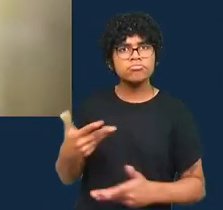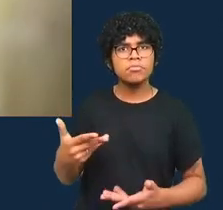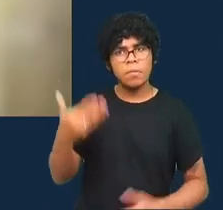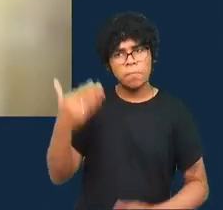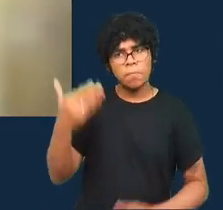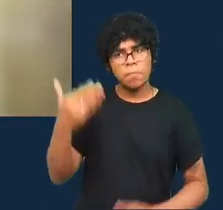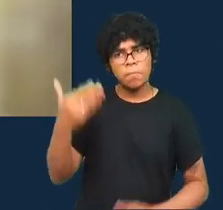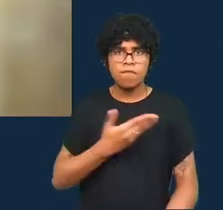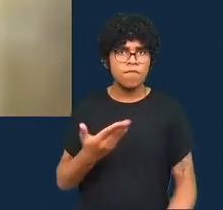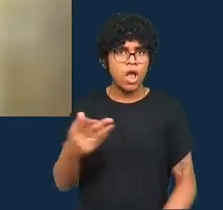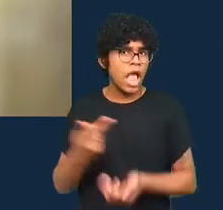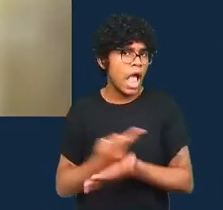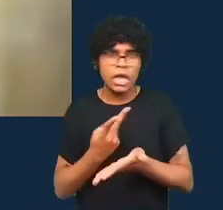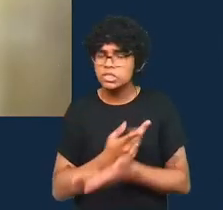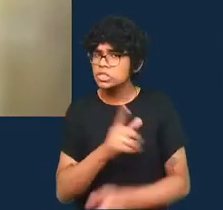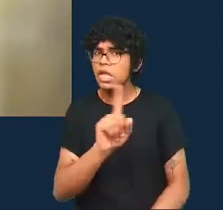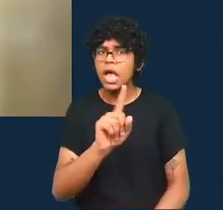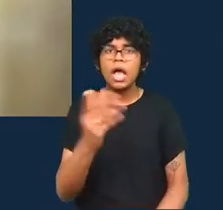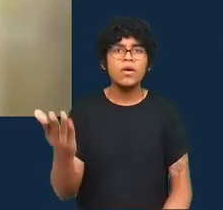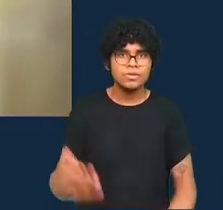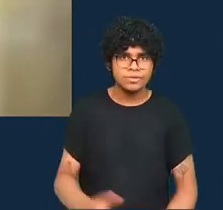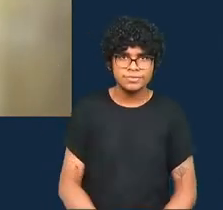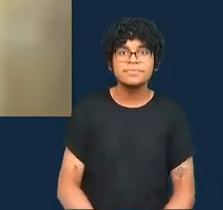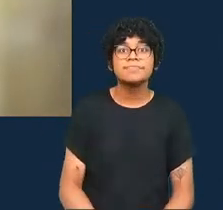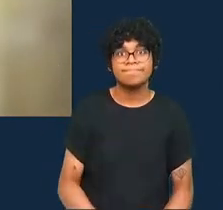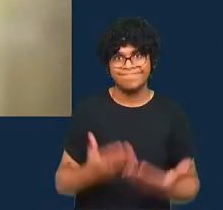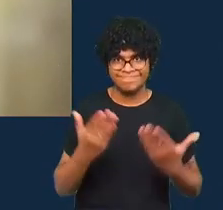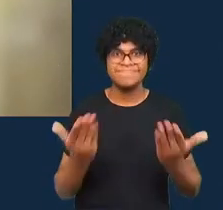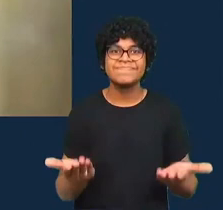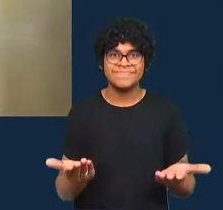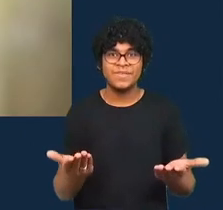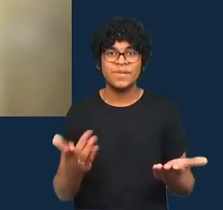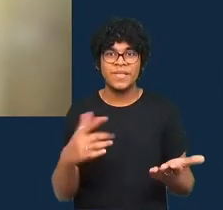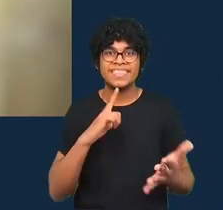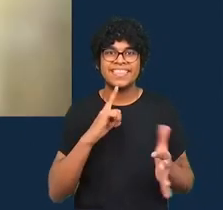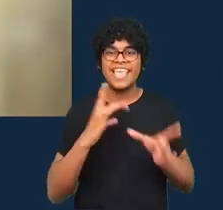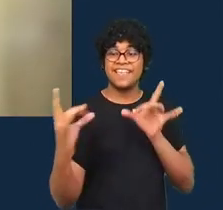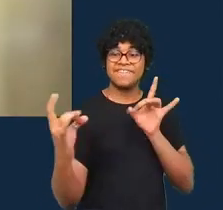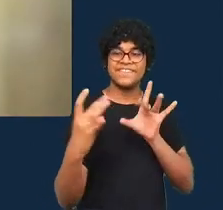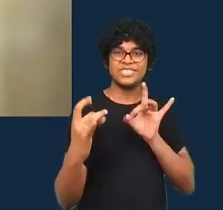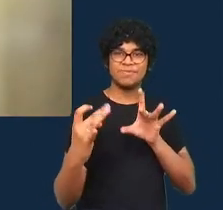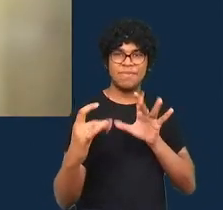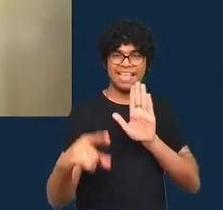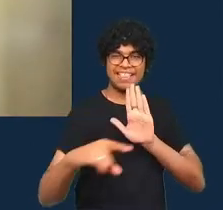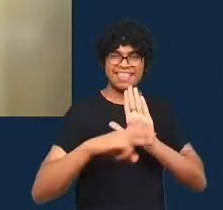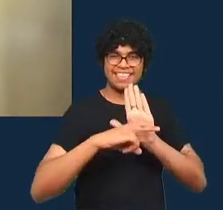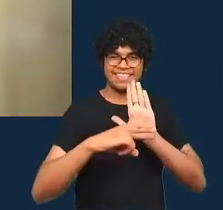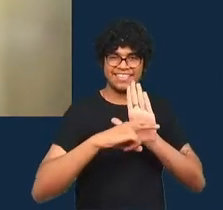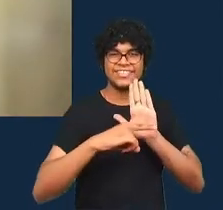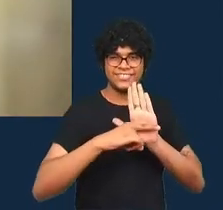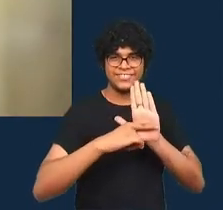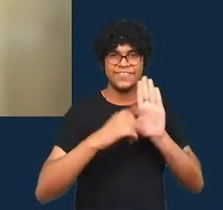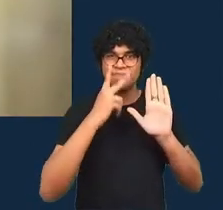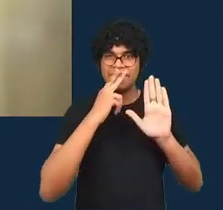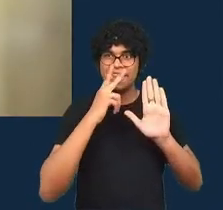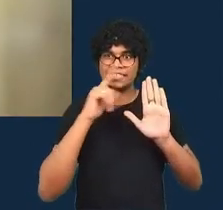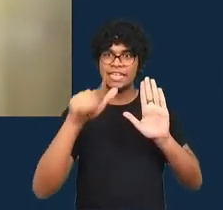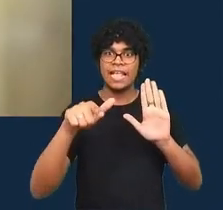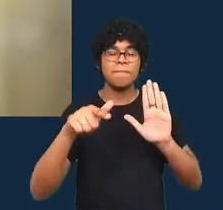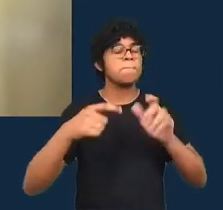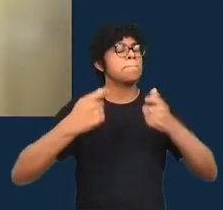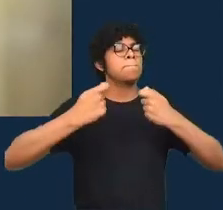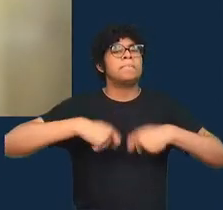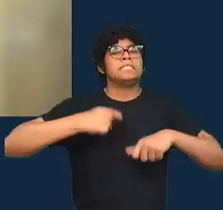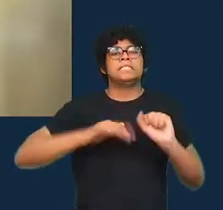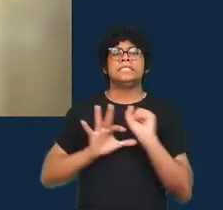que eu estou errado então há esse feedback negativo esse grupo de feedback negativo que é onde você tem que ser confiado